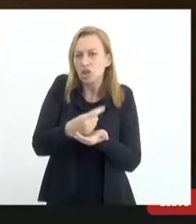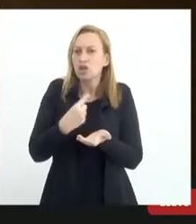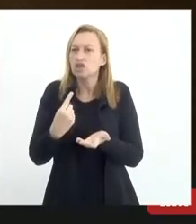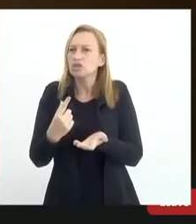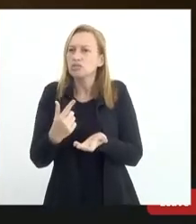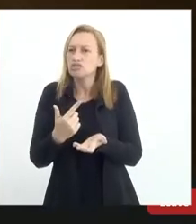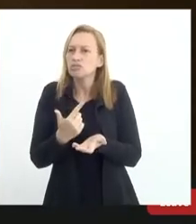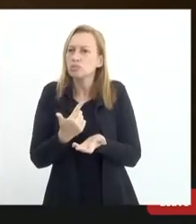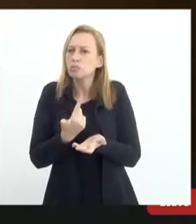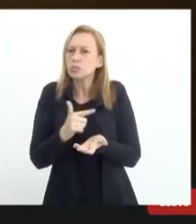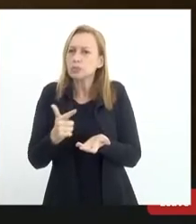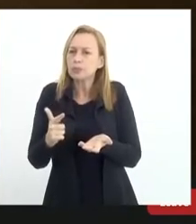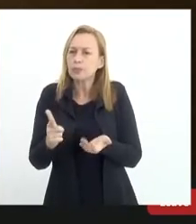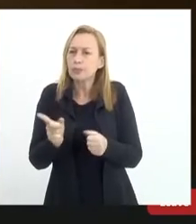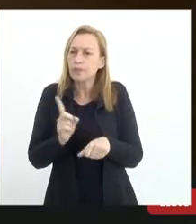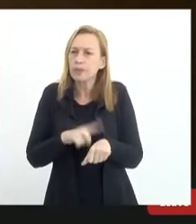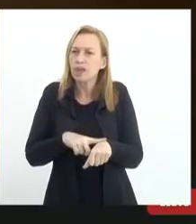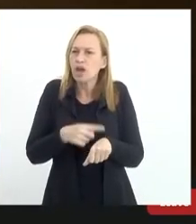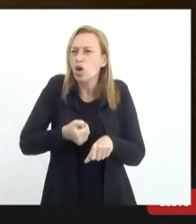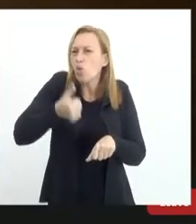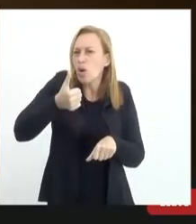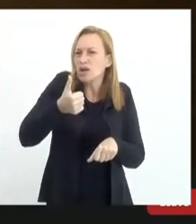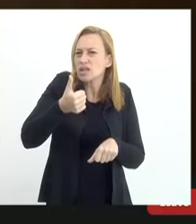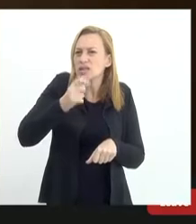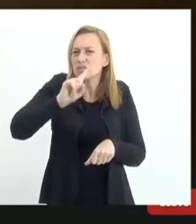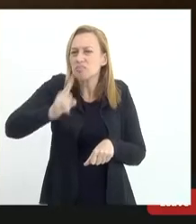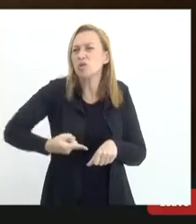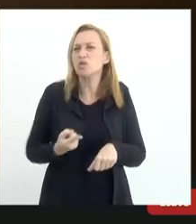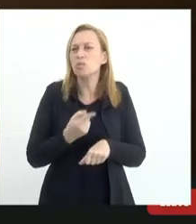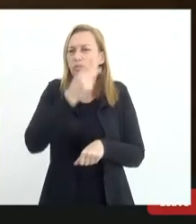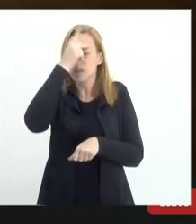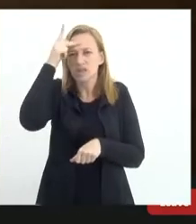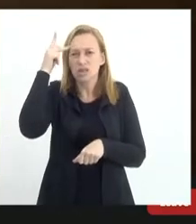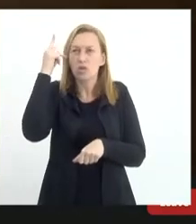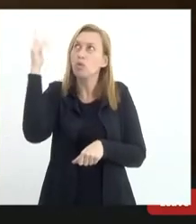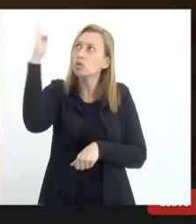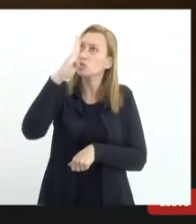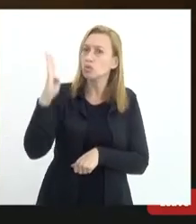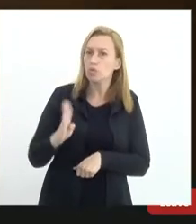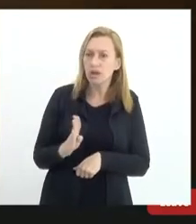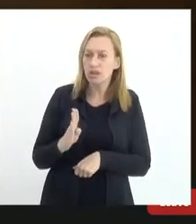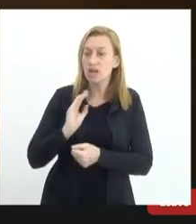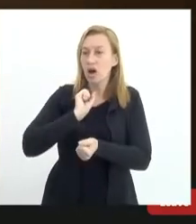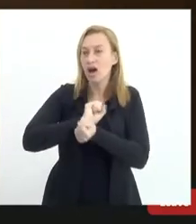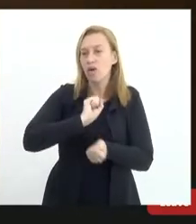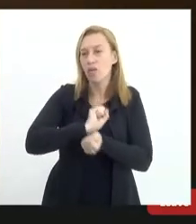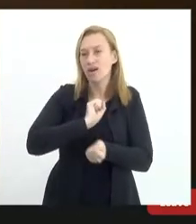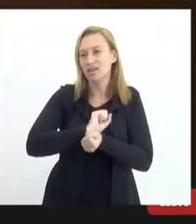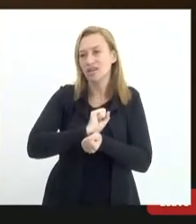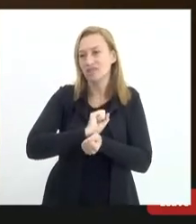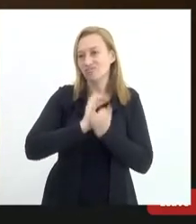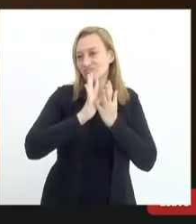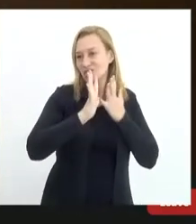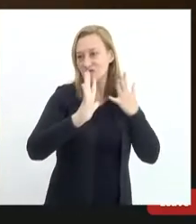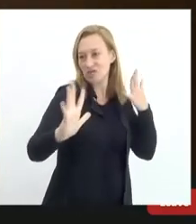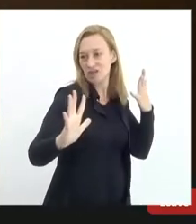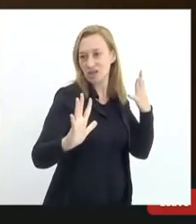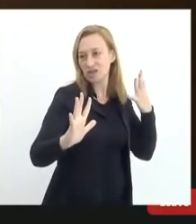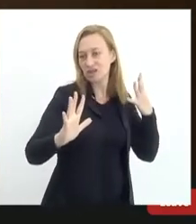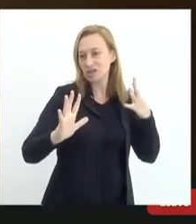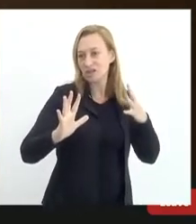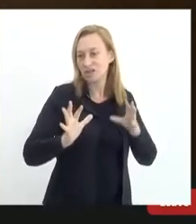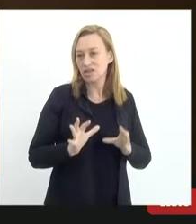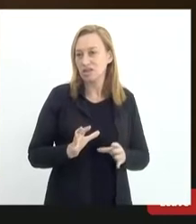nesse momento quase mil pessoas no Brasil esperando por um trasplante de medula